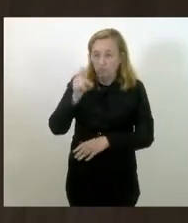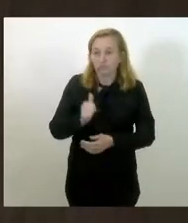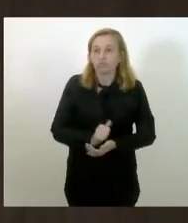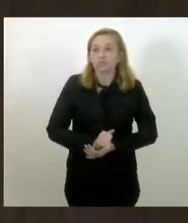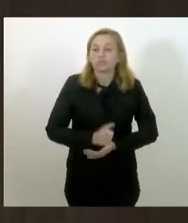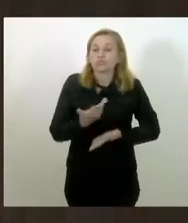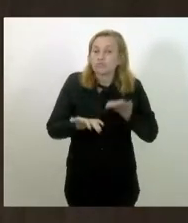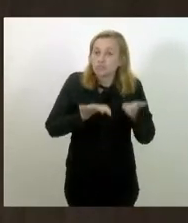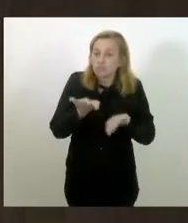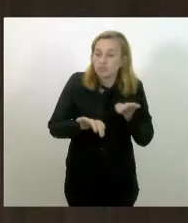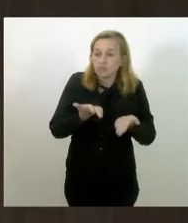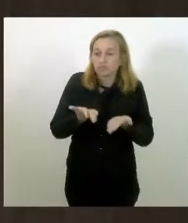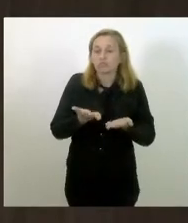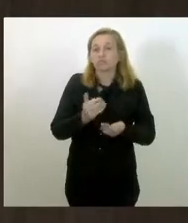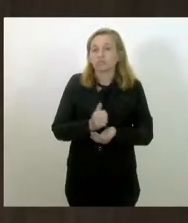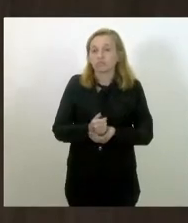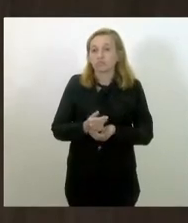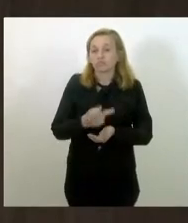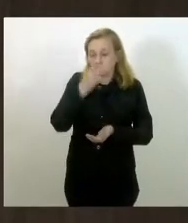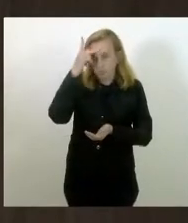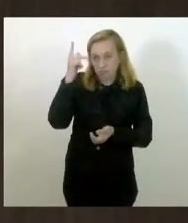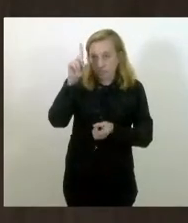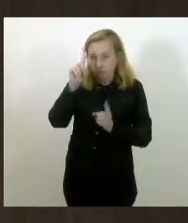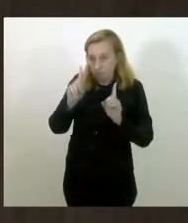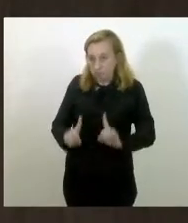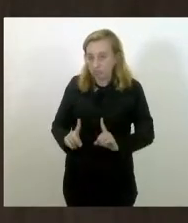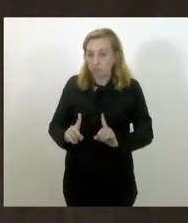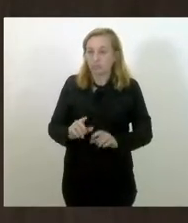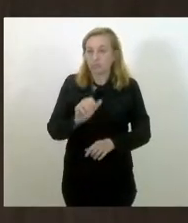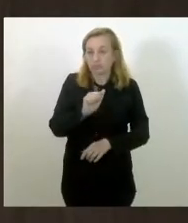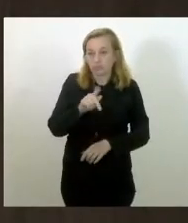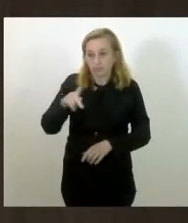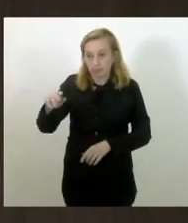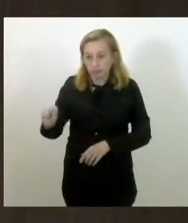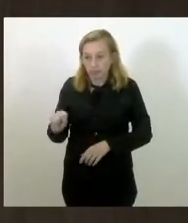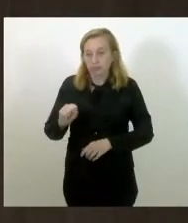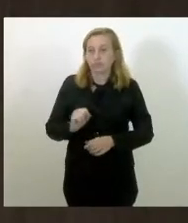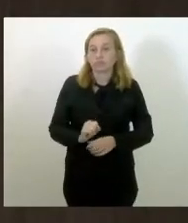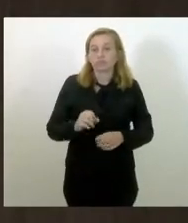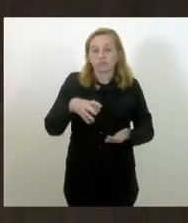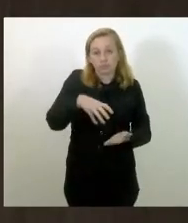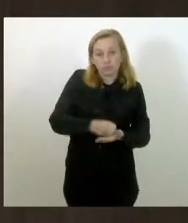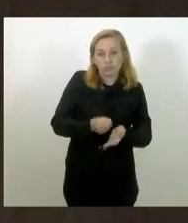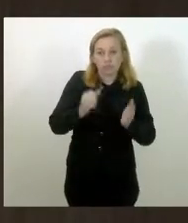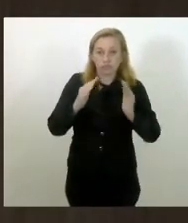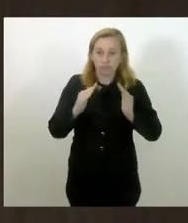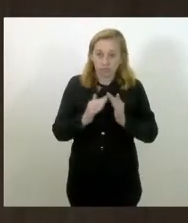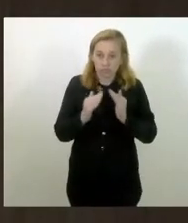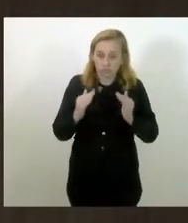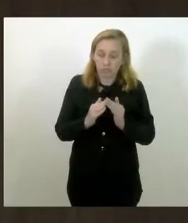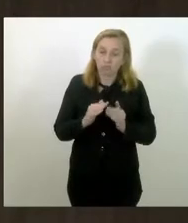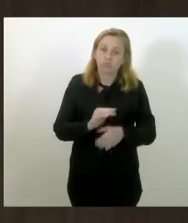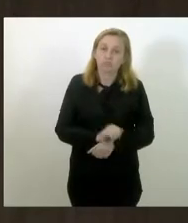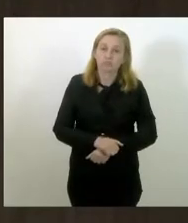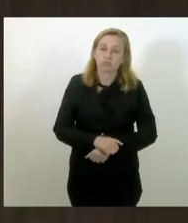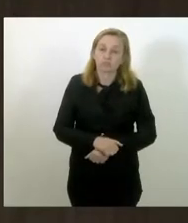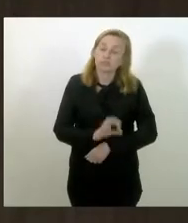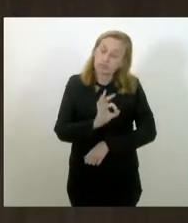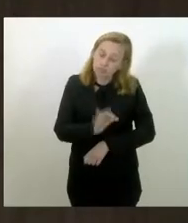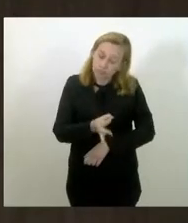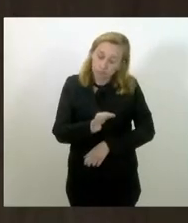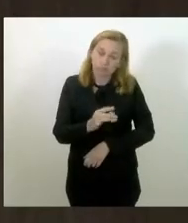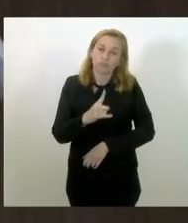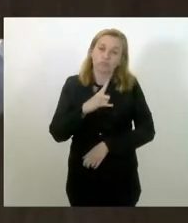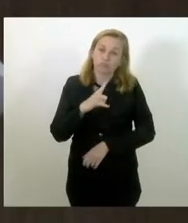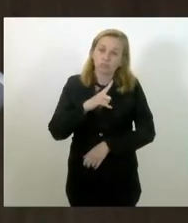e trato da causa da pessoa com deficiência, que é a Federação das APAES. Então, fica o registro dessa casa, de que eu tenho certeza,